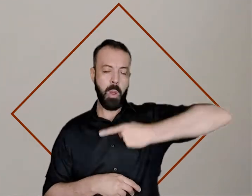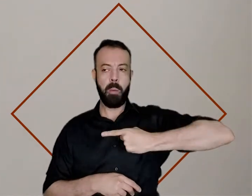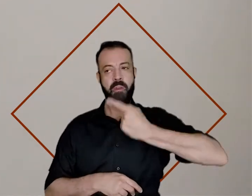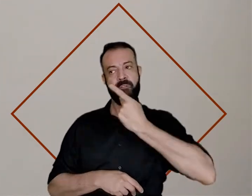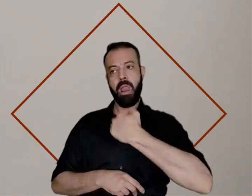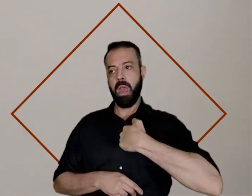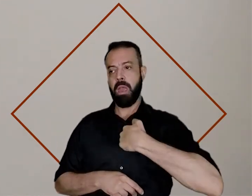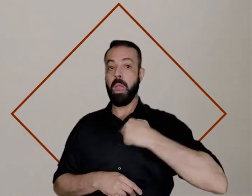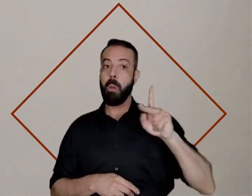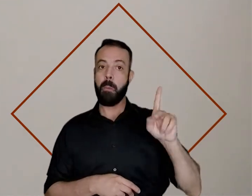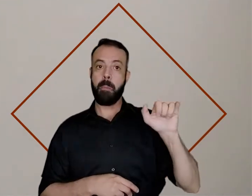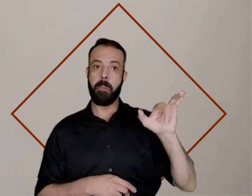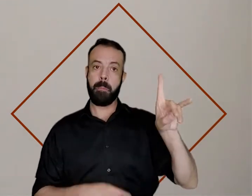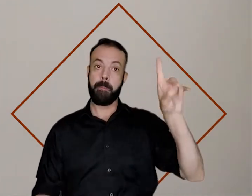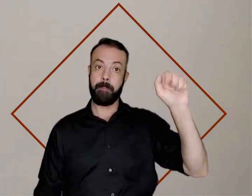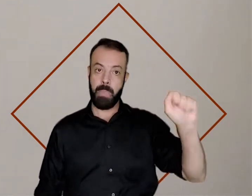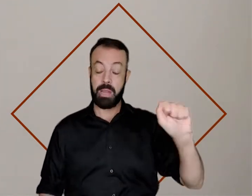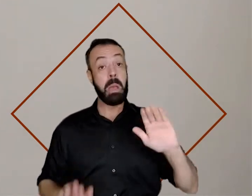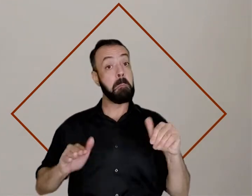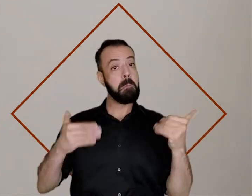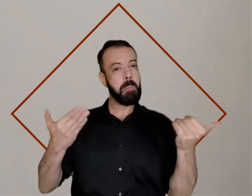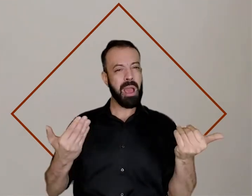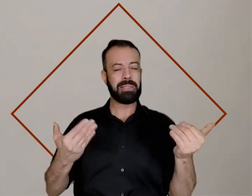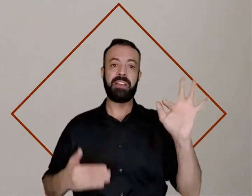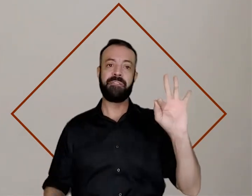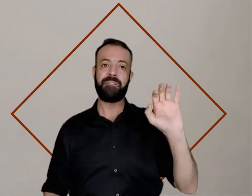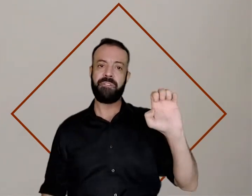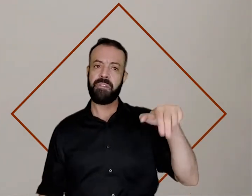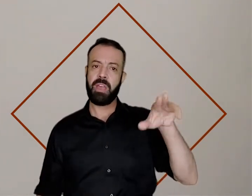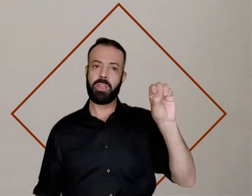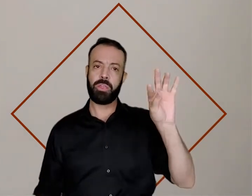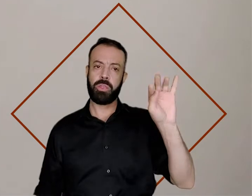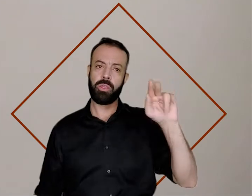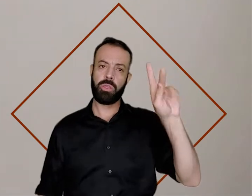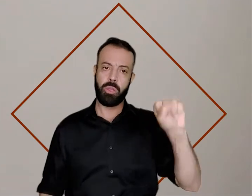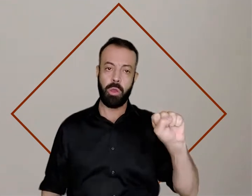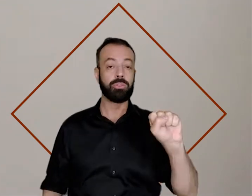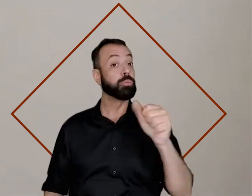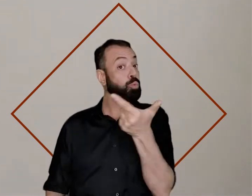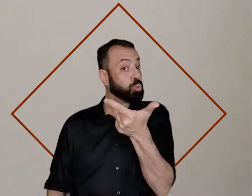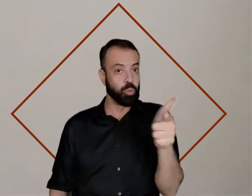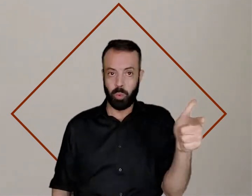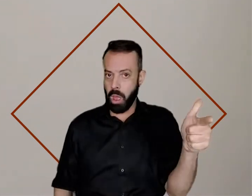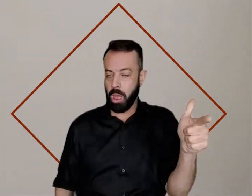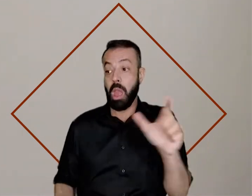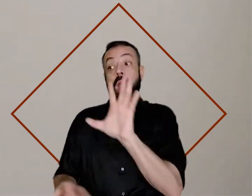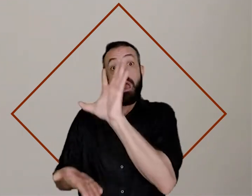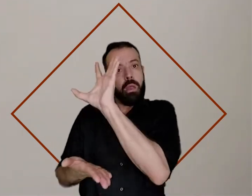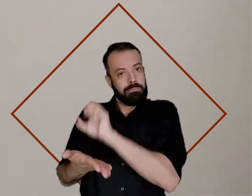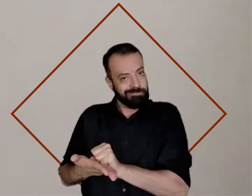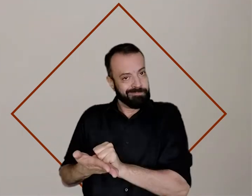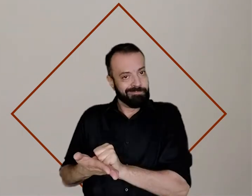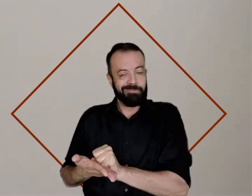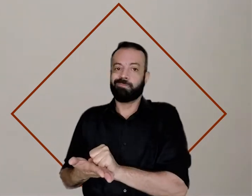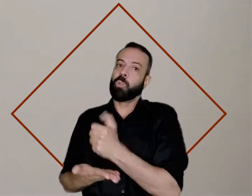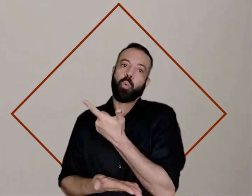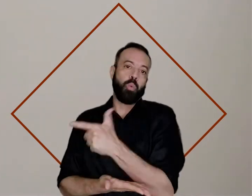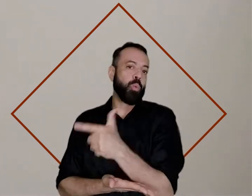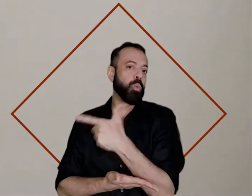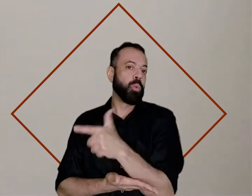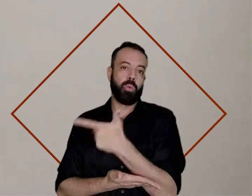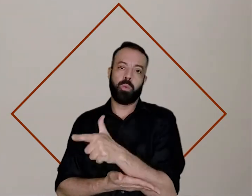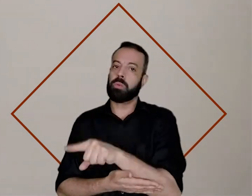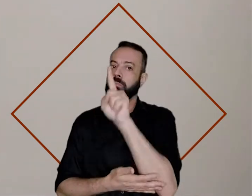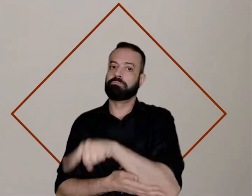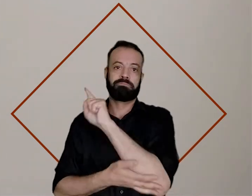-brasileiros. Se a pessoa autodeclara-se parda, mas não possui fenótipos negros ou afro-brasileiros,